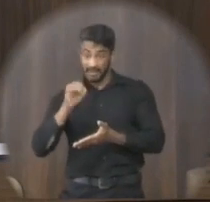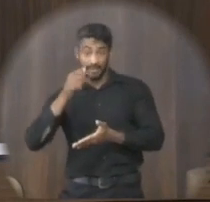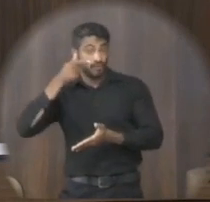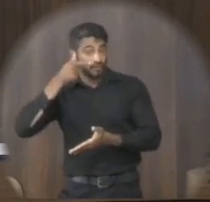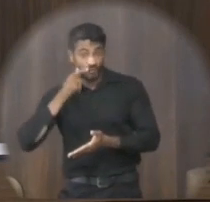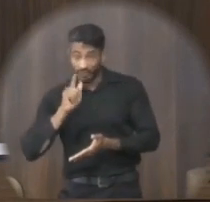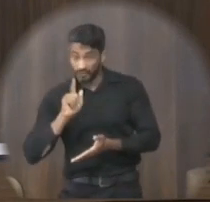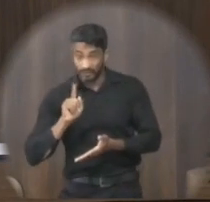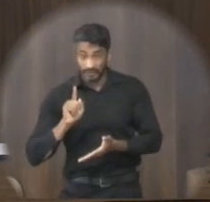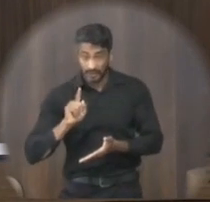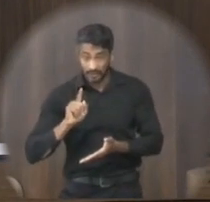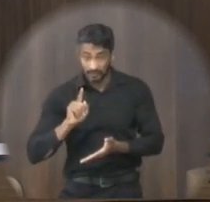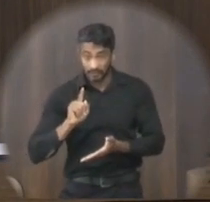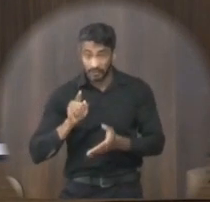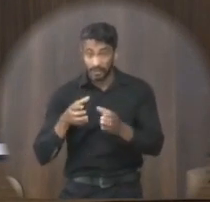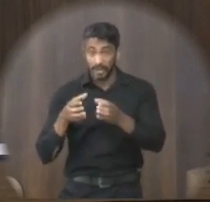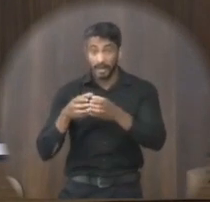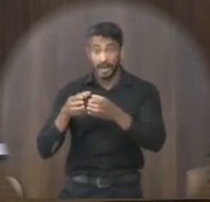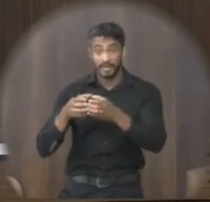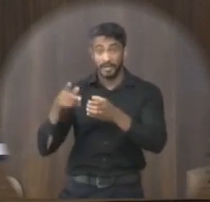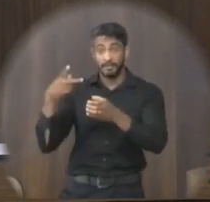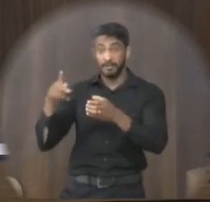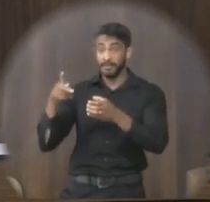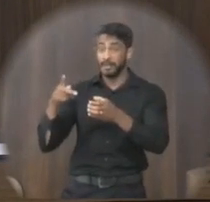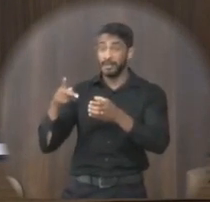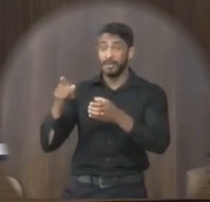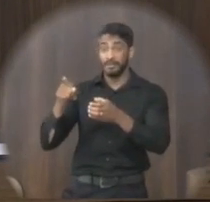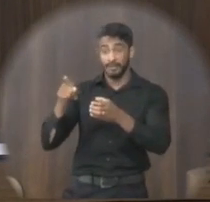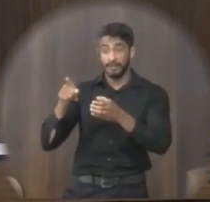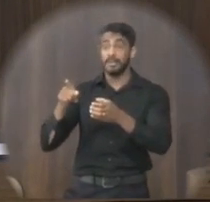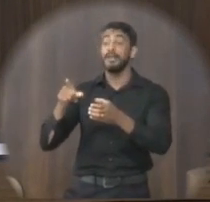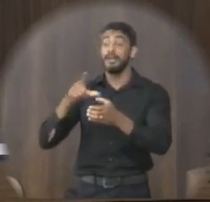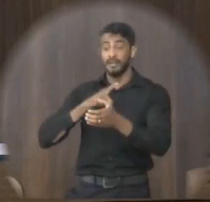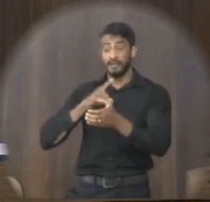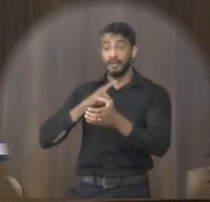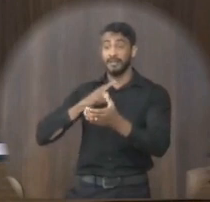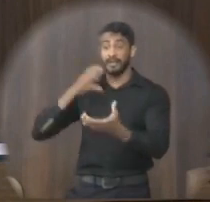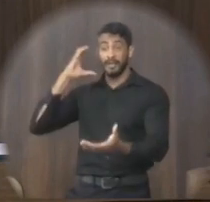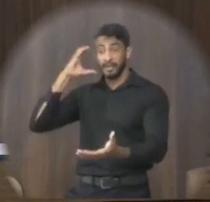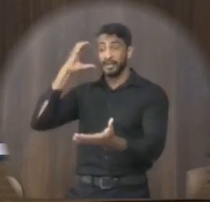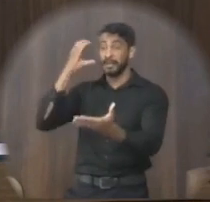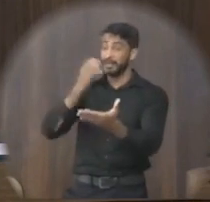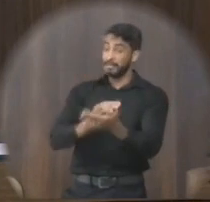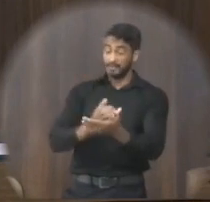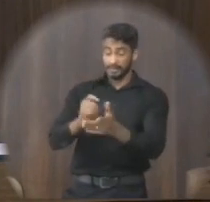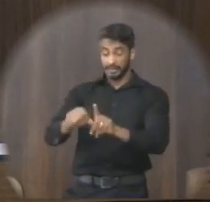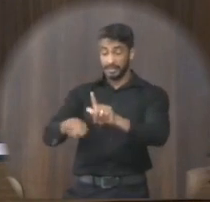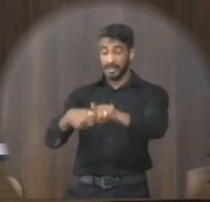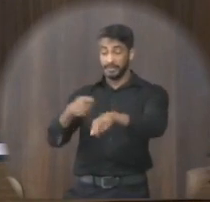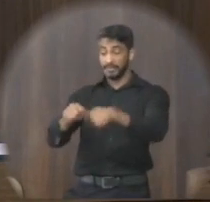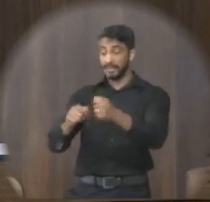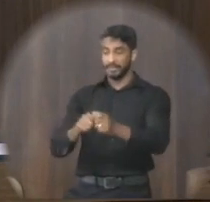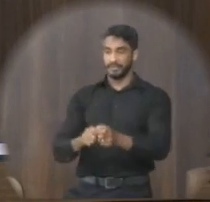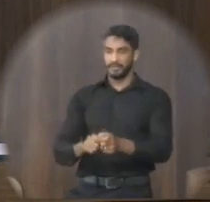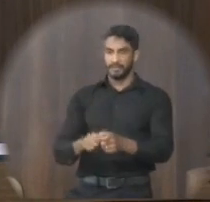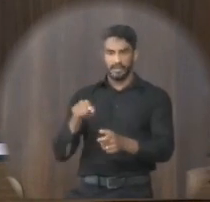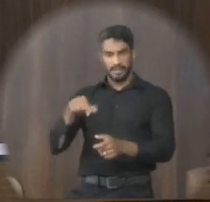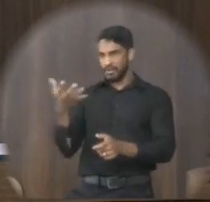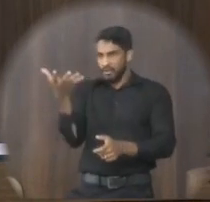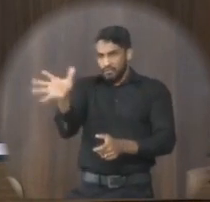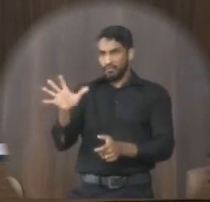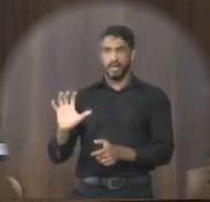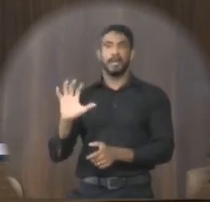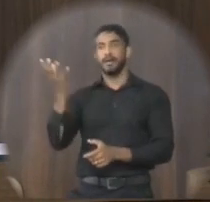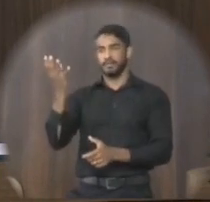atingir a equipe dele já falou com ele você vai responder criminalmente cível e administrativo ele não vai deixar isso ocorrer